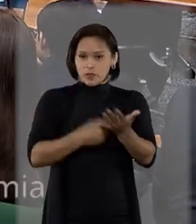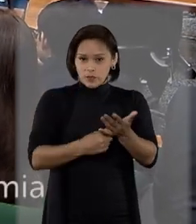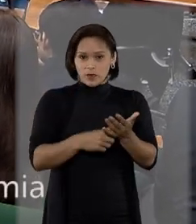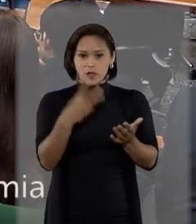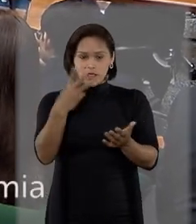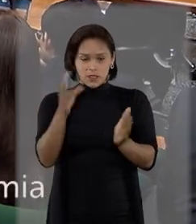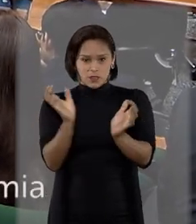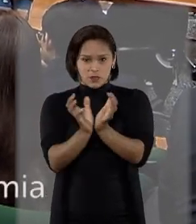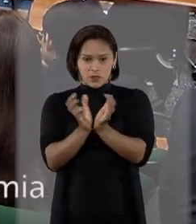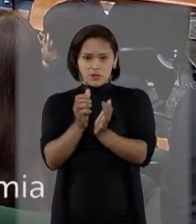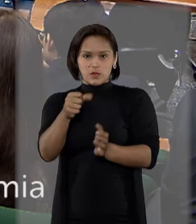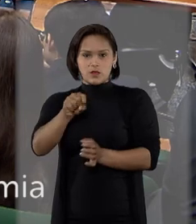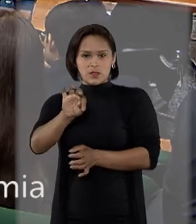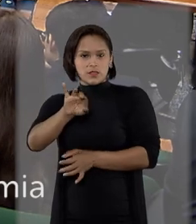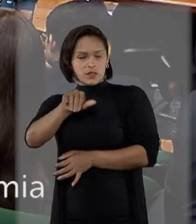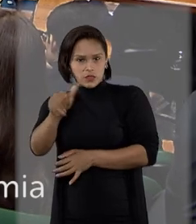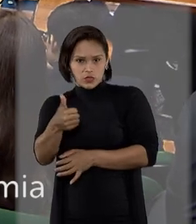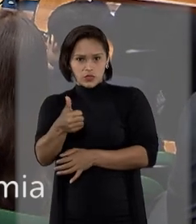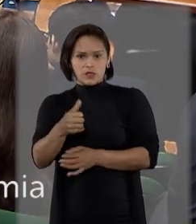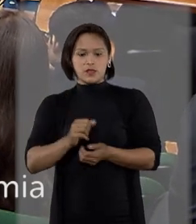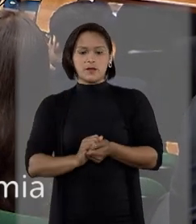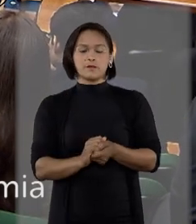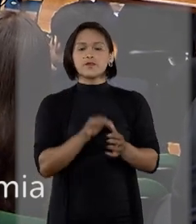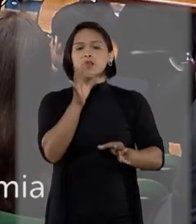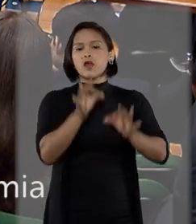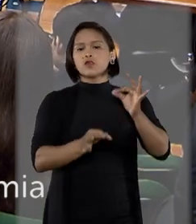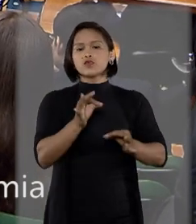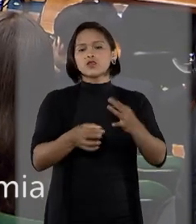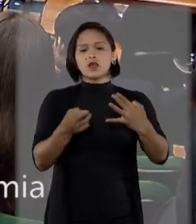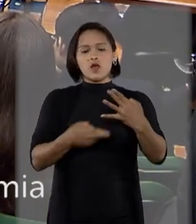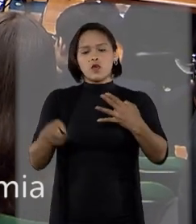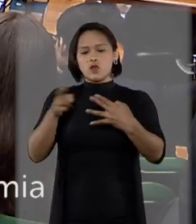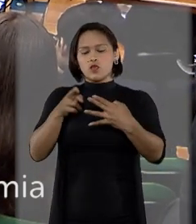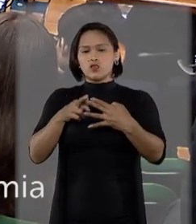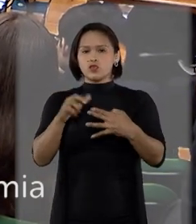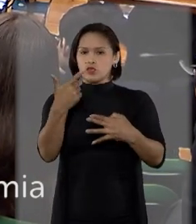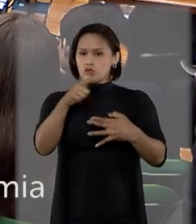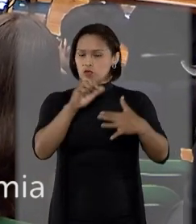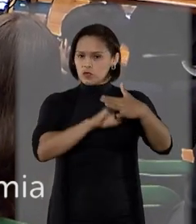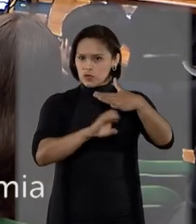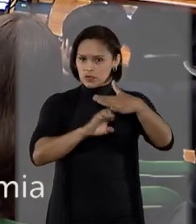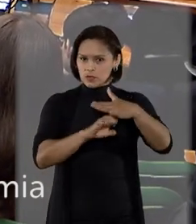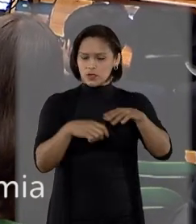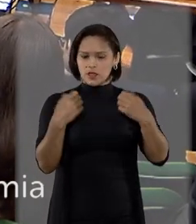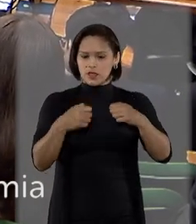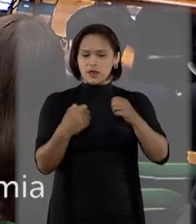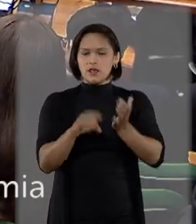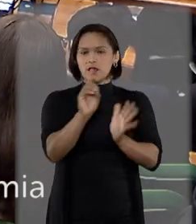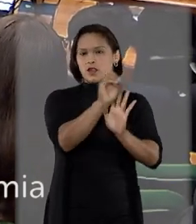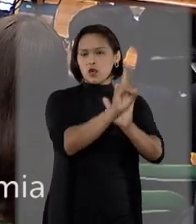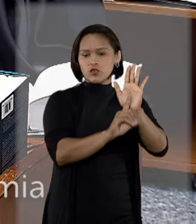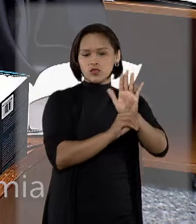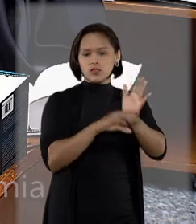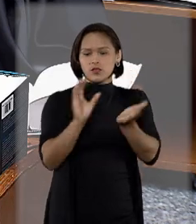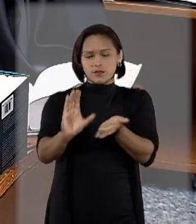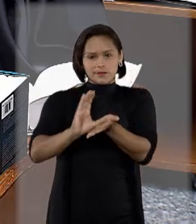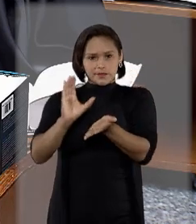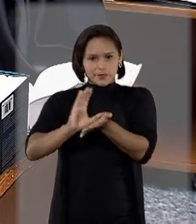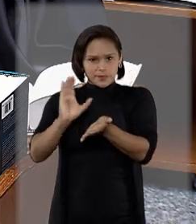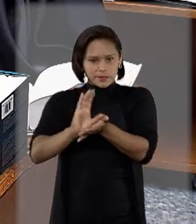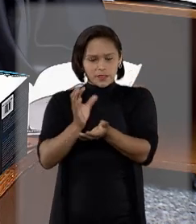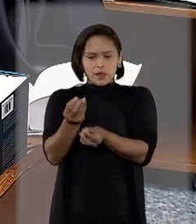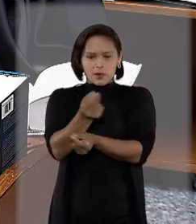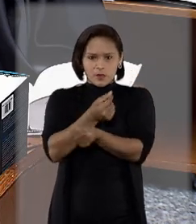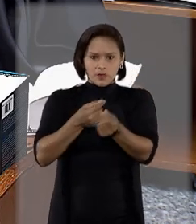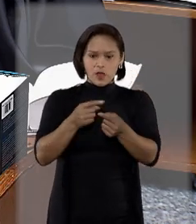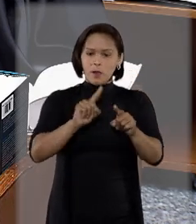pela terceira turma do Superior Tribunal de Justiça, ao julgar o recurso de duas corretoras, que buscavam o direito de receber a comissão, apesar